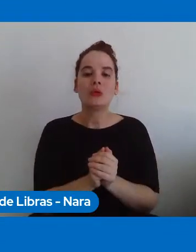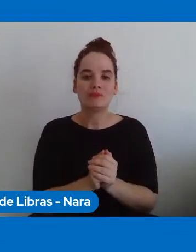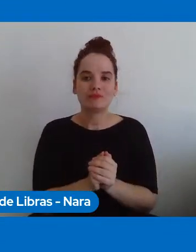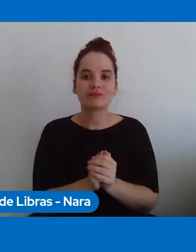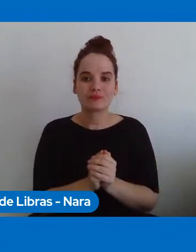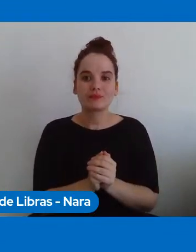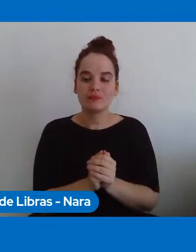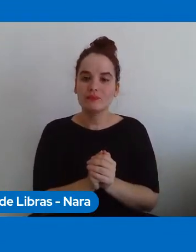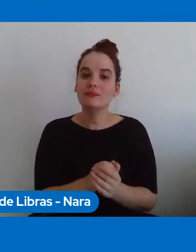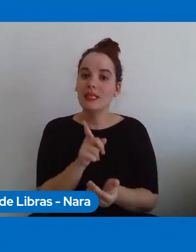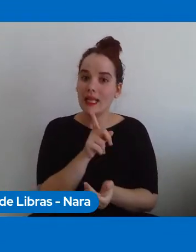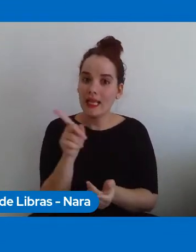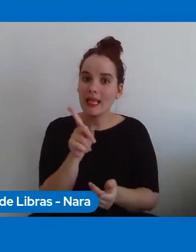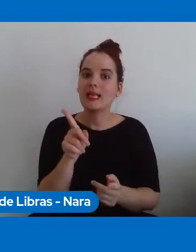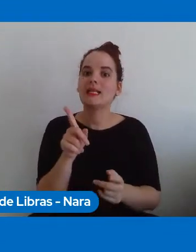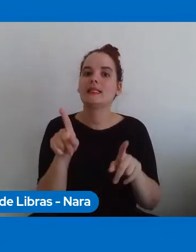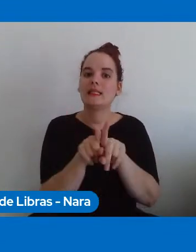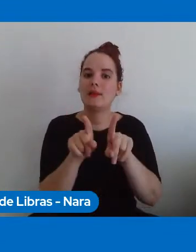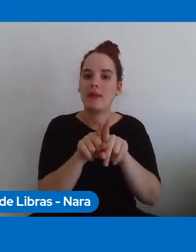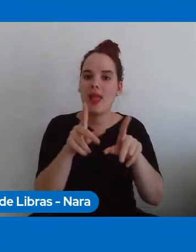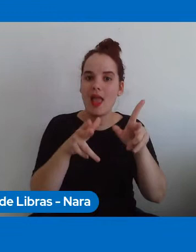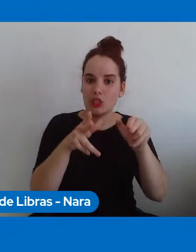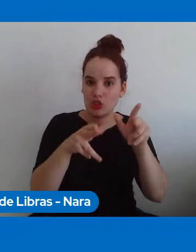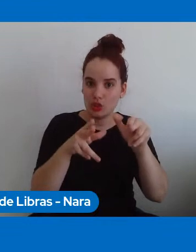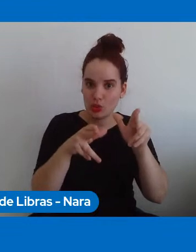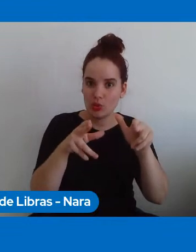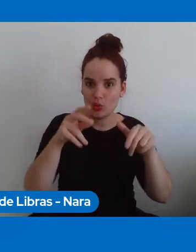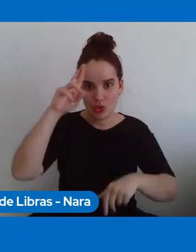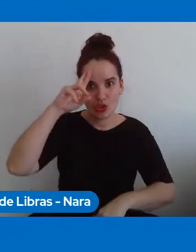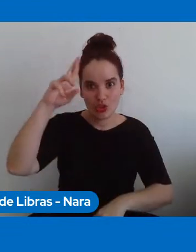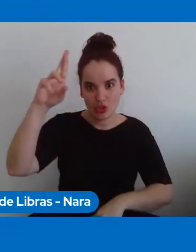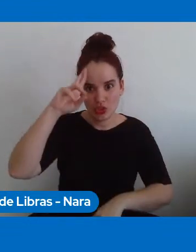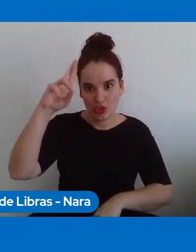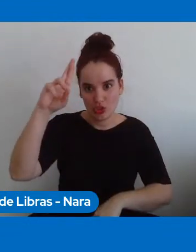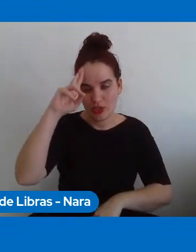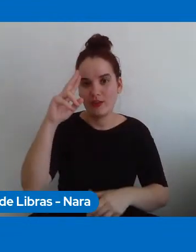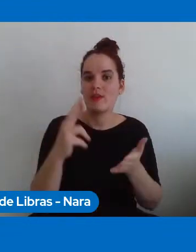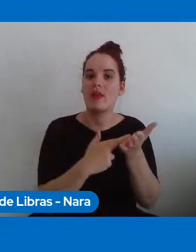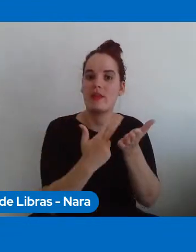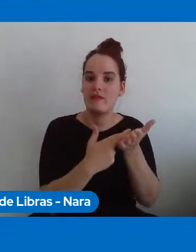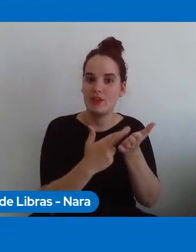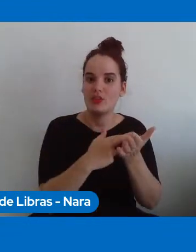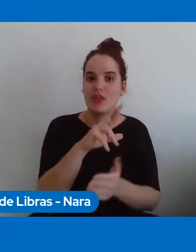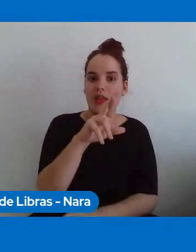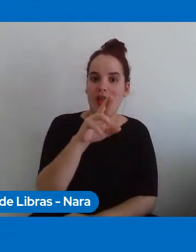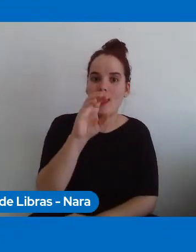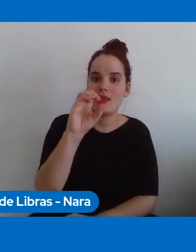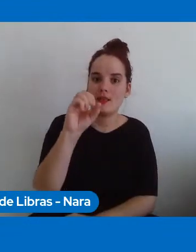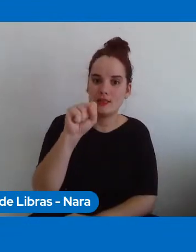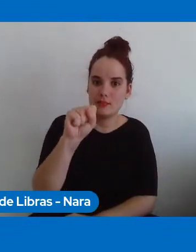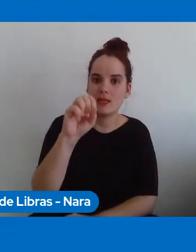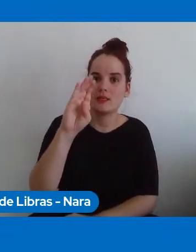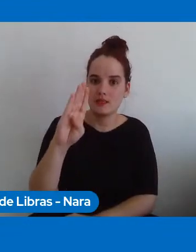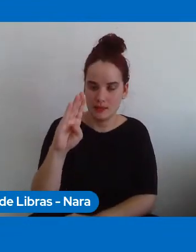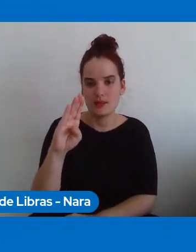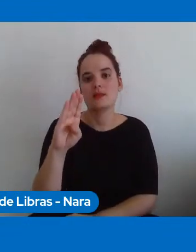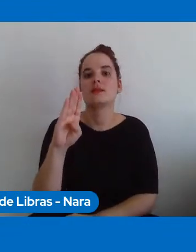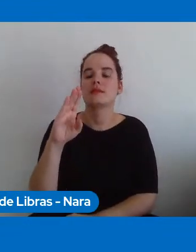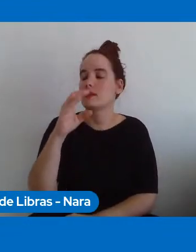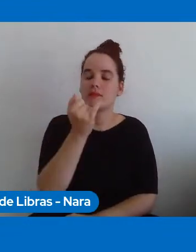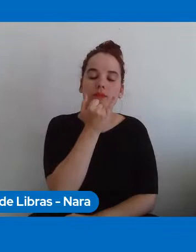Roberto é editor-chefe da SBC Horizontes Magazine, uma revista